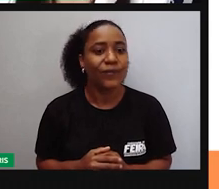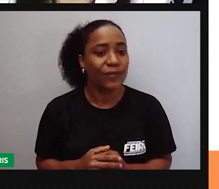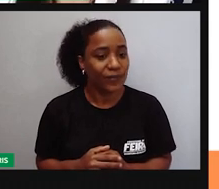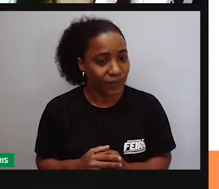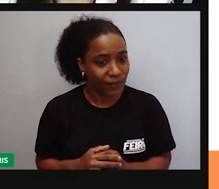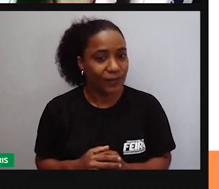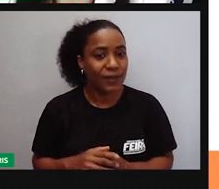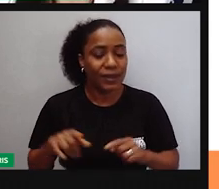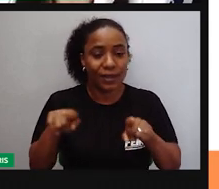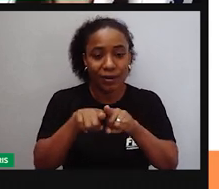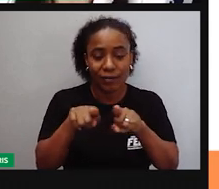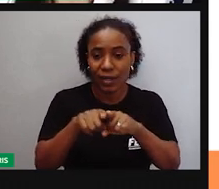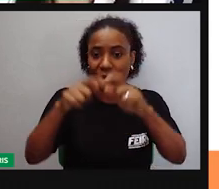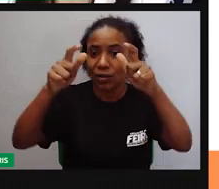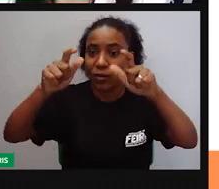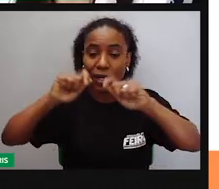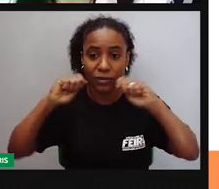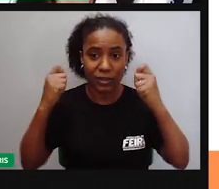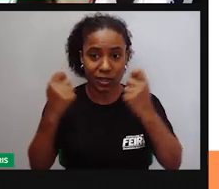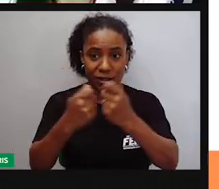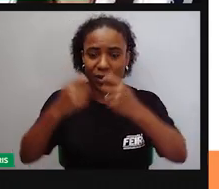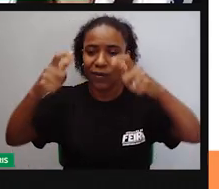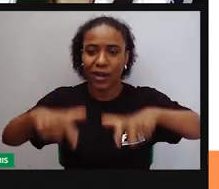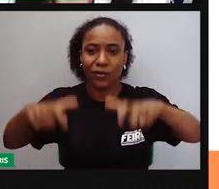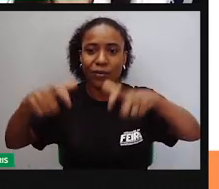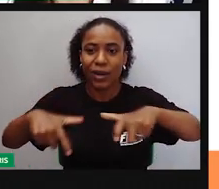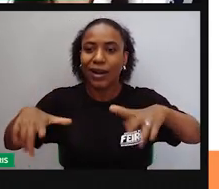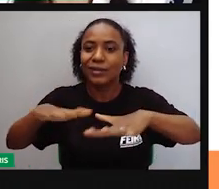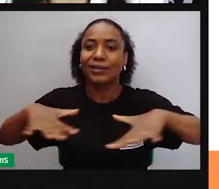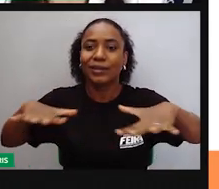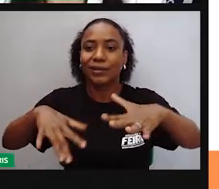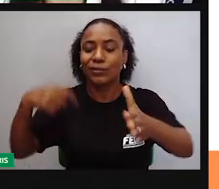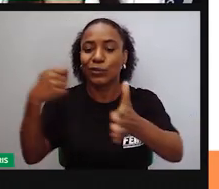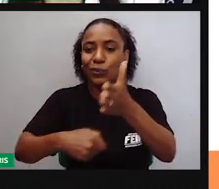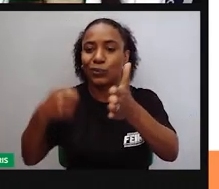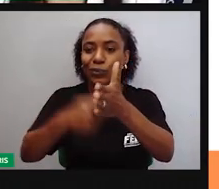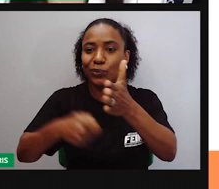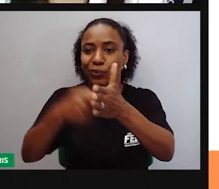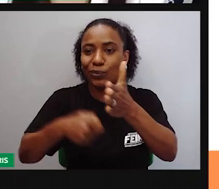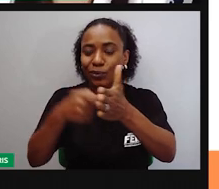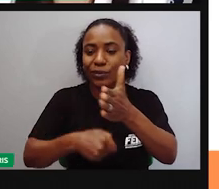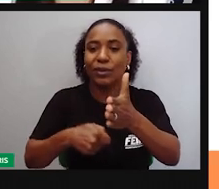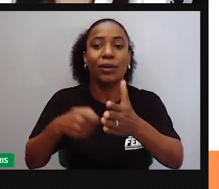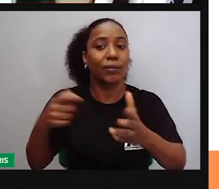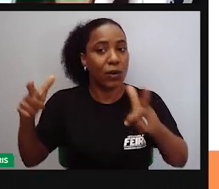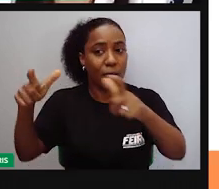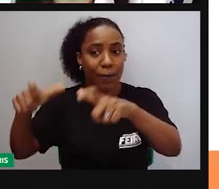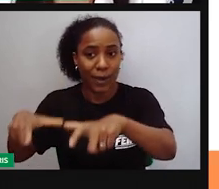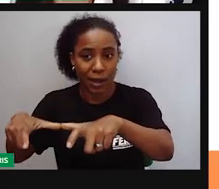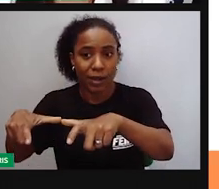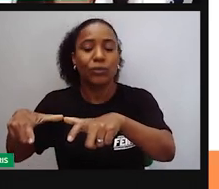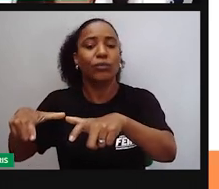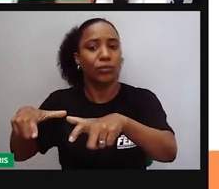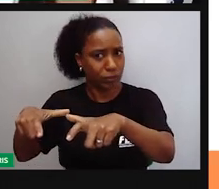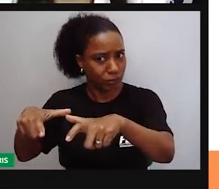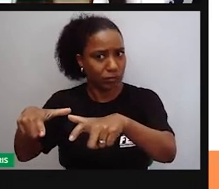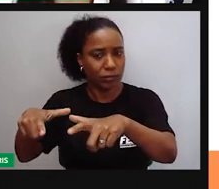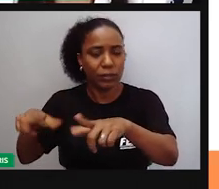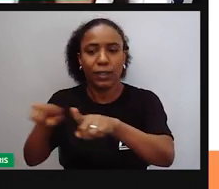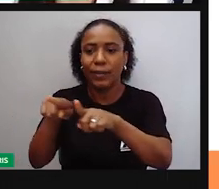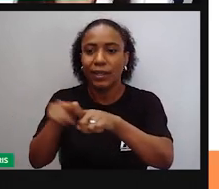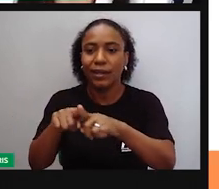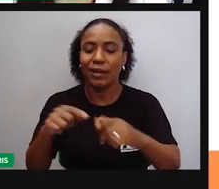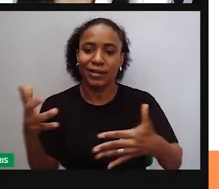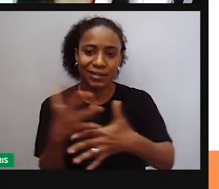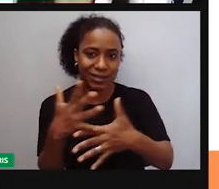espaço de luta ao serviço do bem comum do bairro e também da cidade. Porque quando o bairro se desenvolve, né? Quando